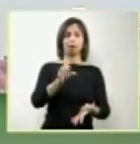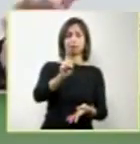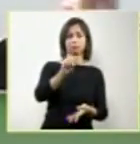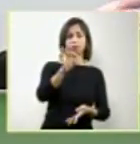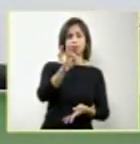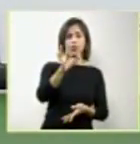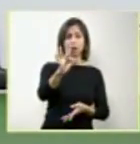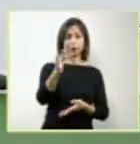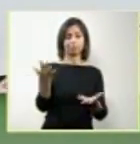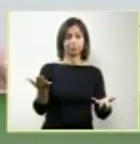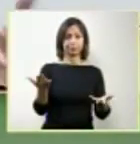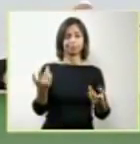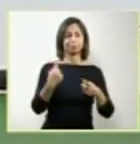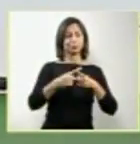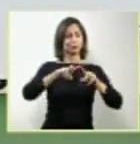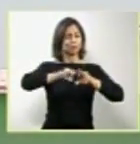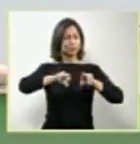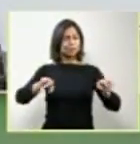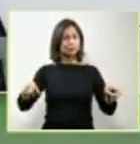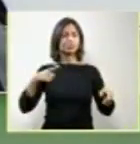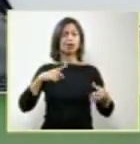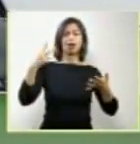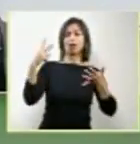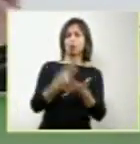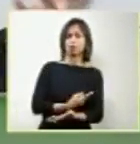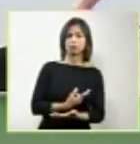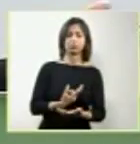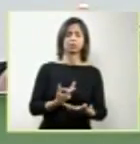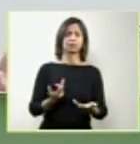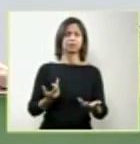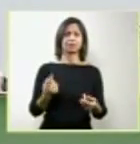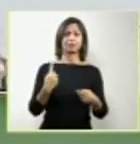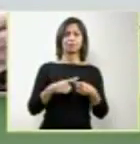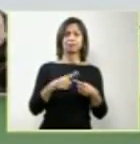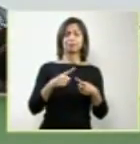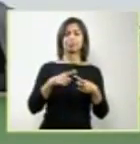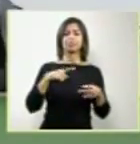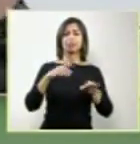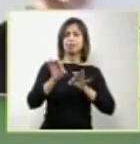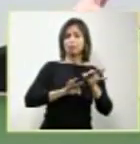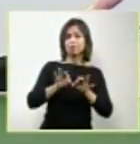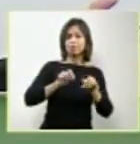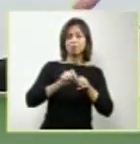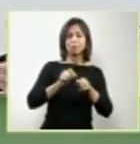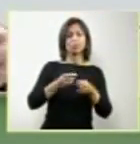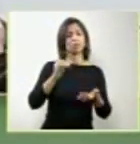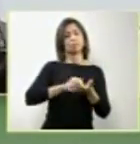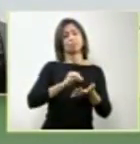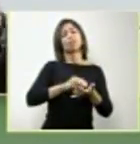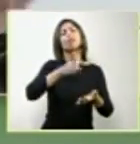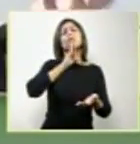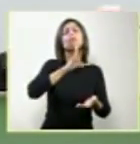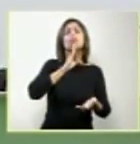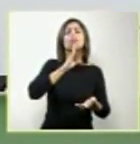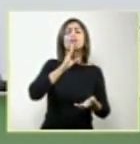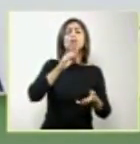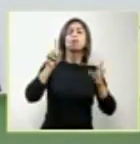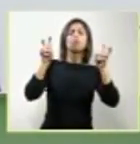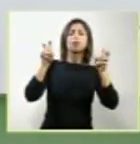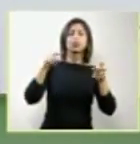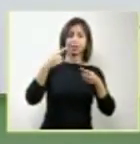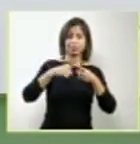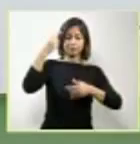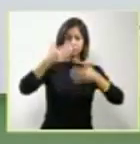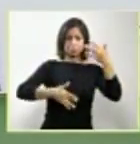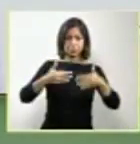diante da diversidade de circunstâncias que aparece, da diversidade de formações e também do desconhecimento do conteúdo do que aqui está